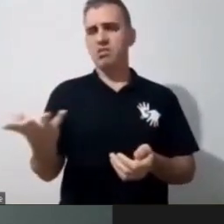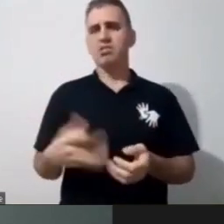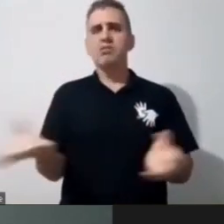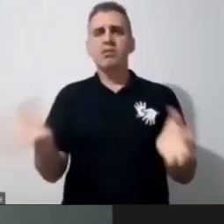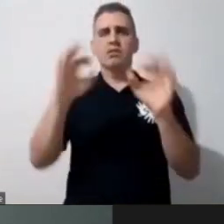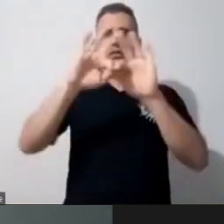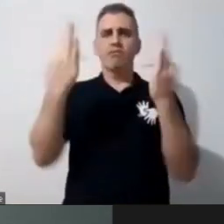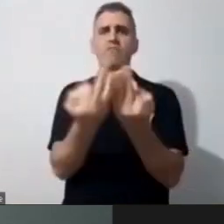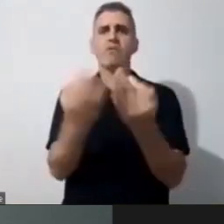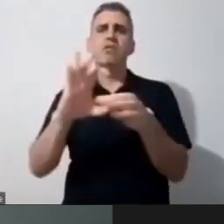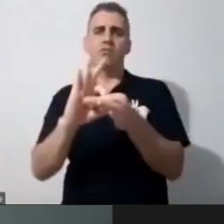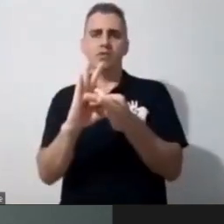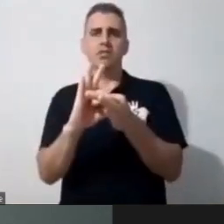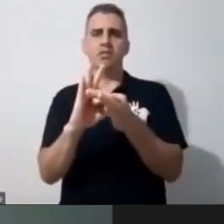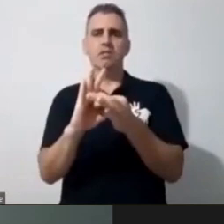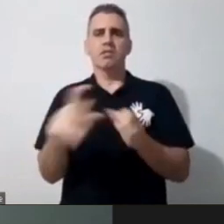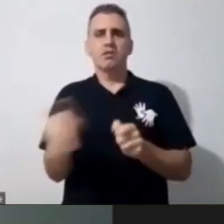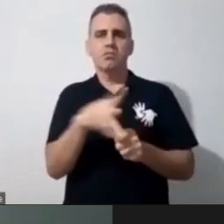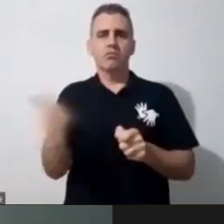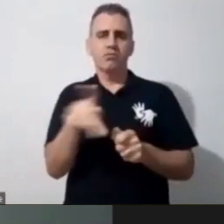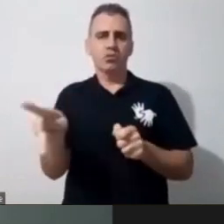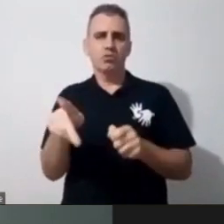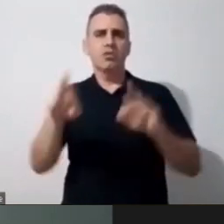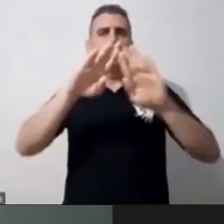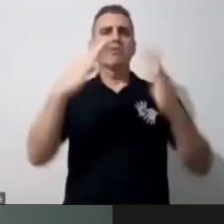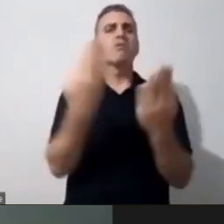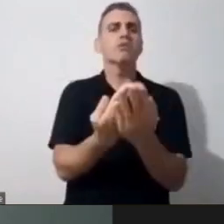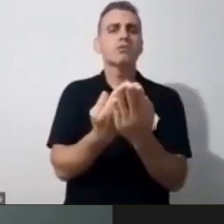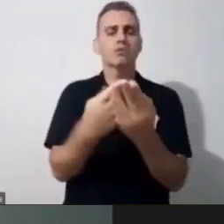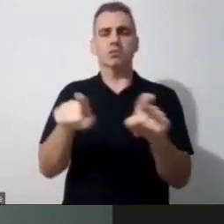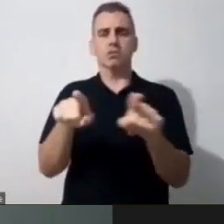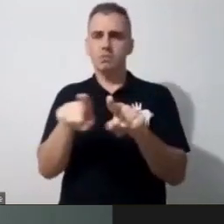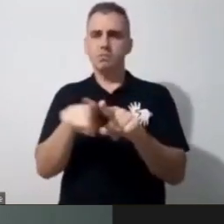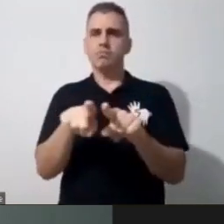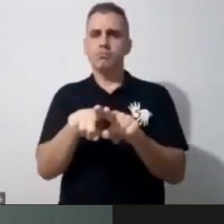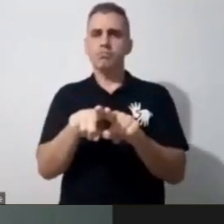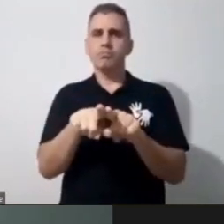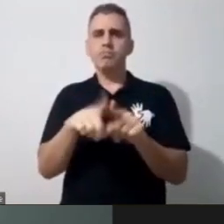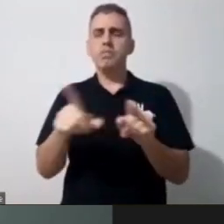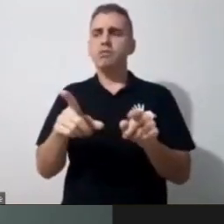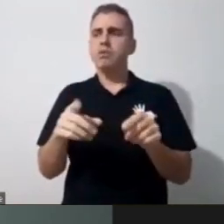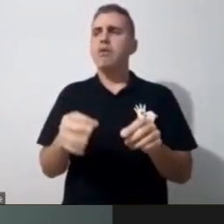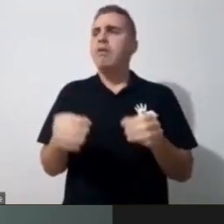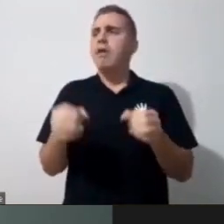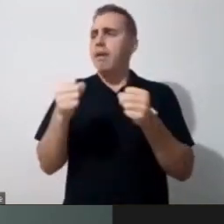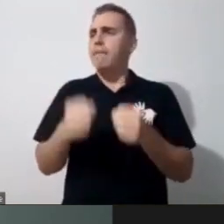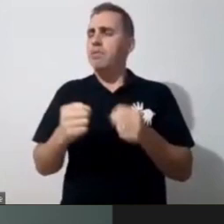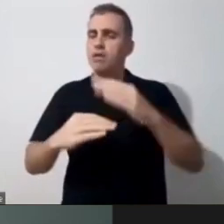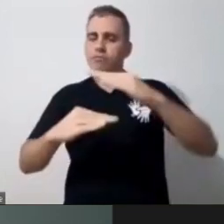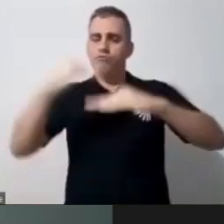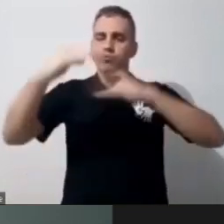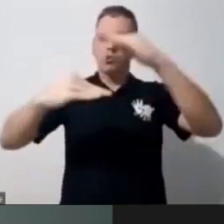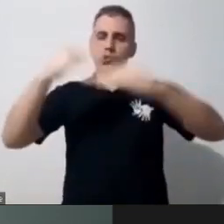a rede da escola, comunidade da escola, ela vai poder, então, construir essa ponte, né, entre família e escola,